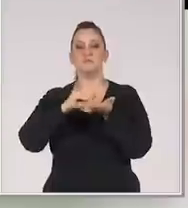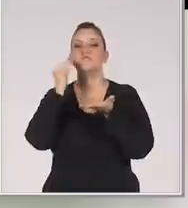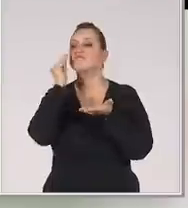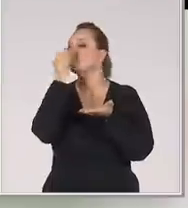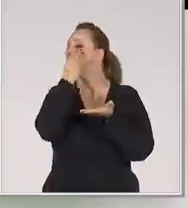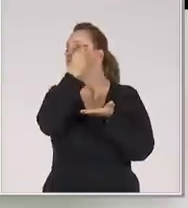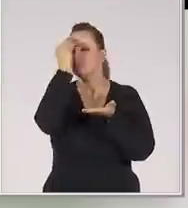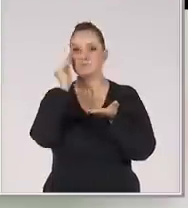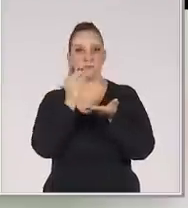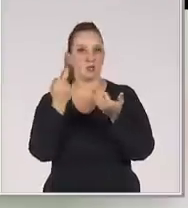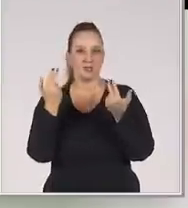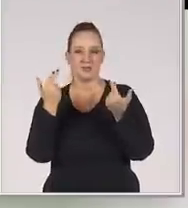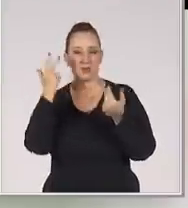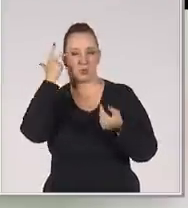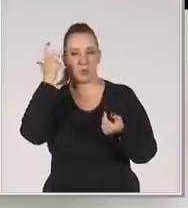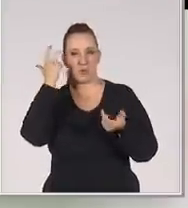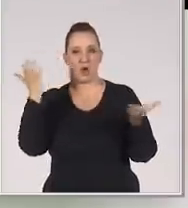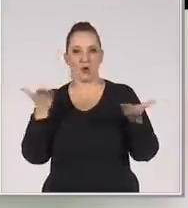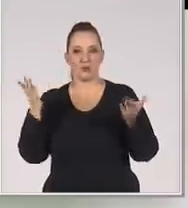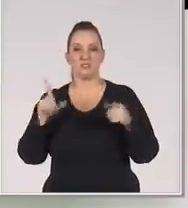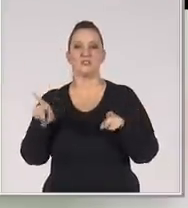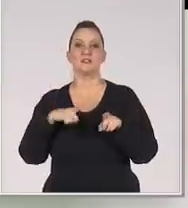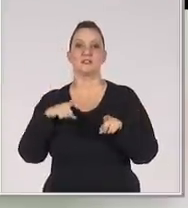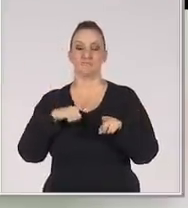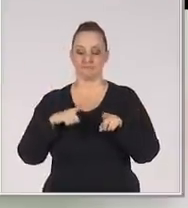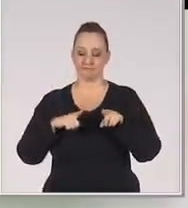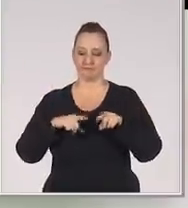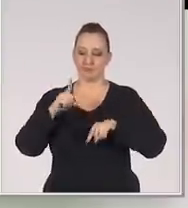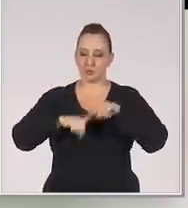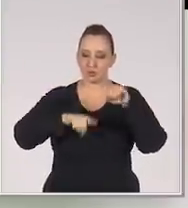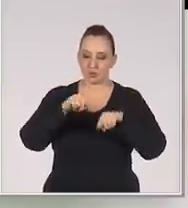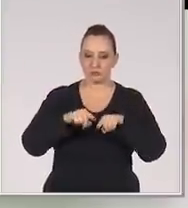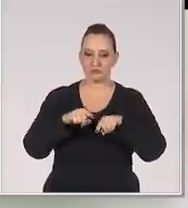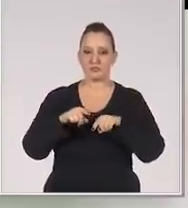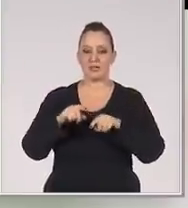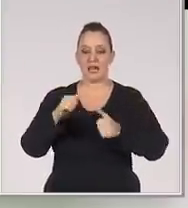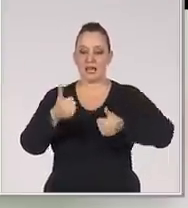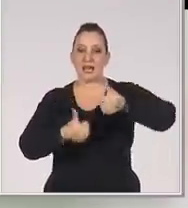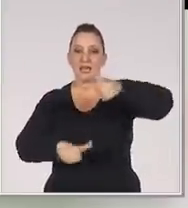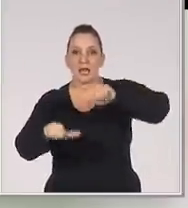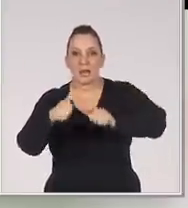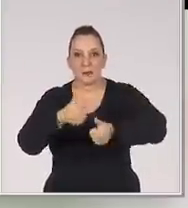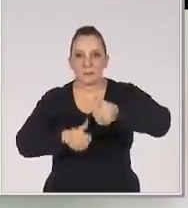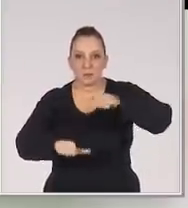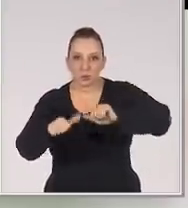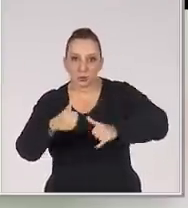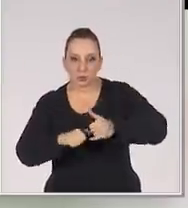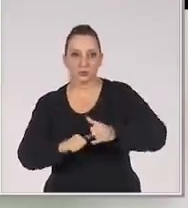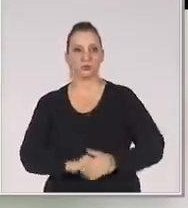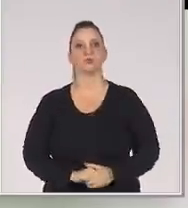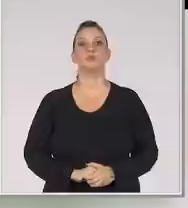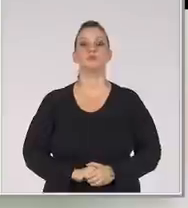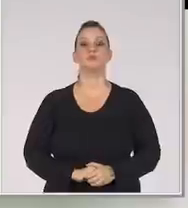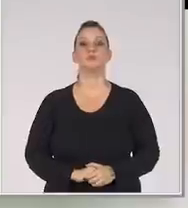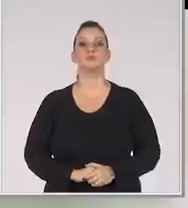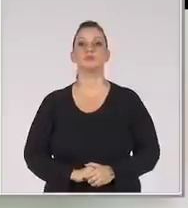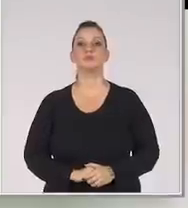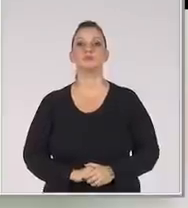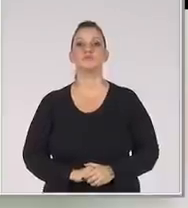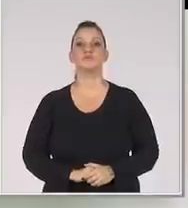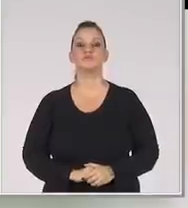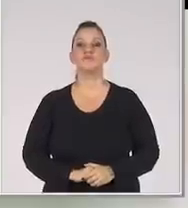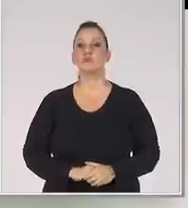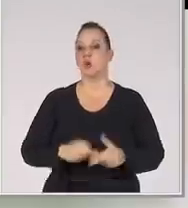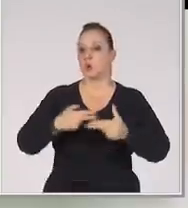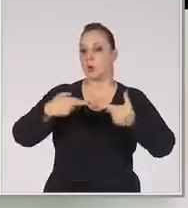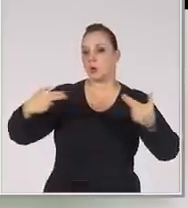E também você tem venda De produtos mais técnicos Como produtos químicos Produtos que...